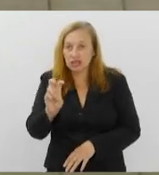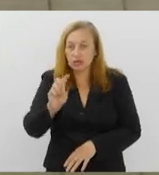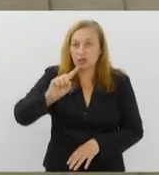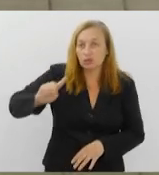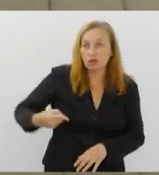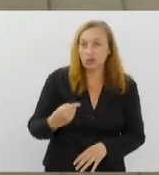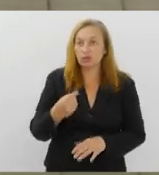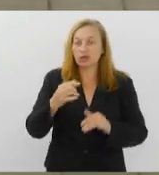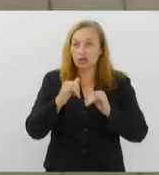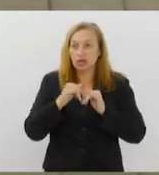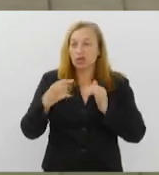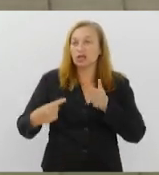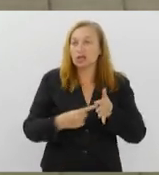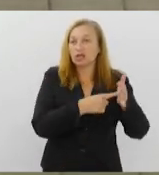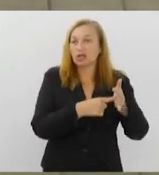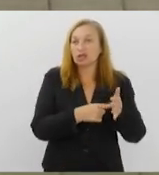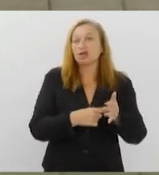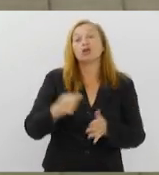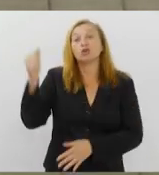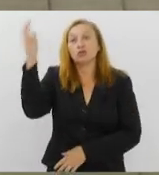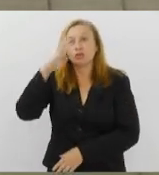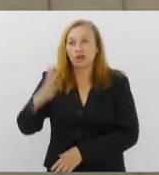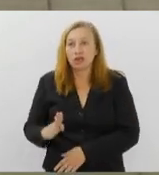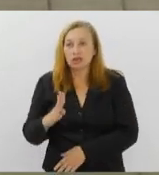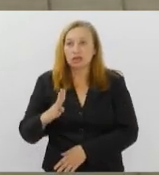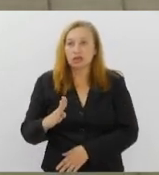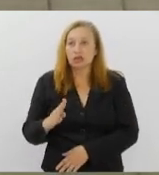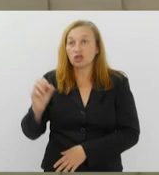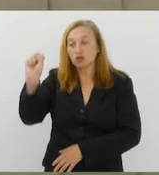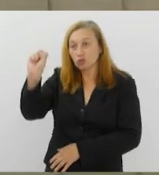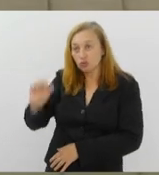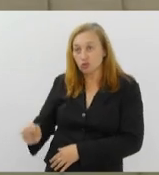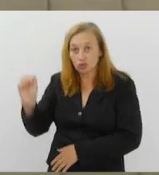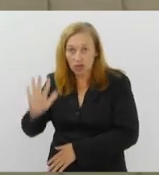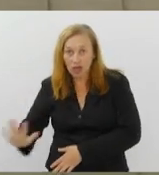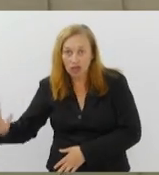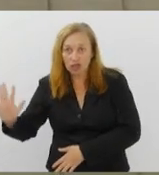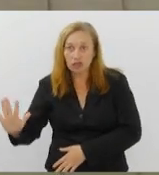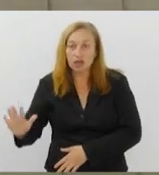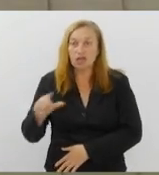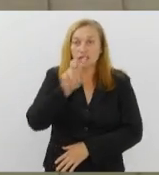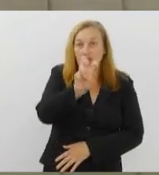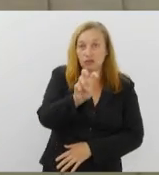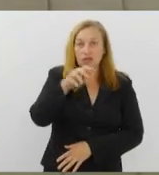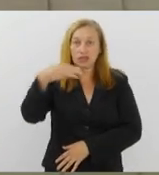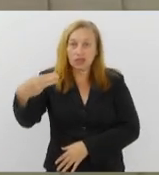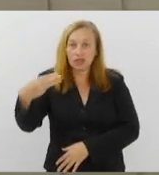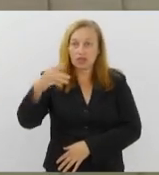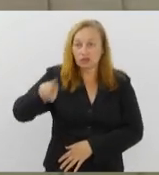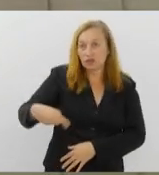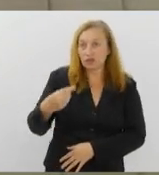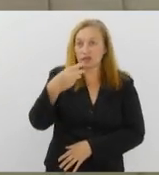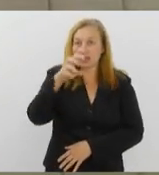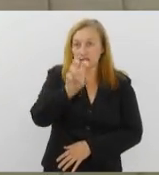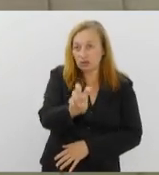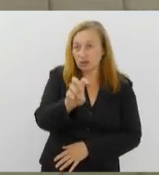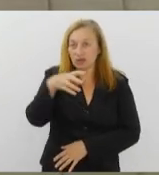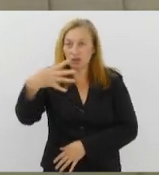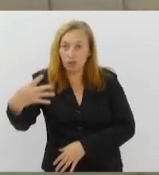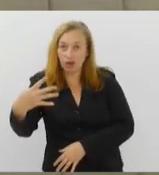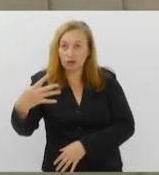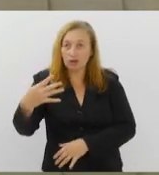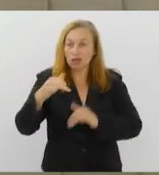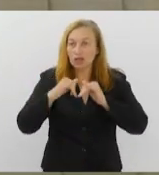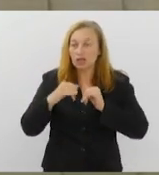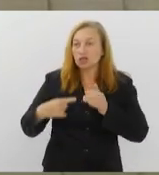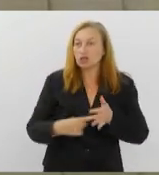Brasil, a região sudeste teve maior destaque, com 53,54% das denúncias no ano